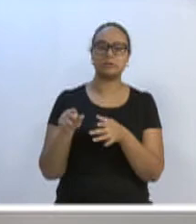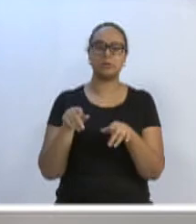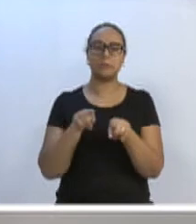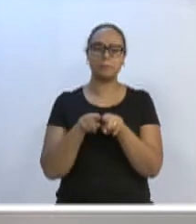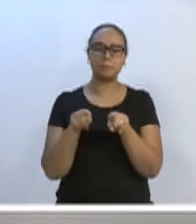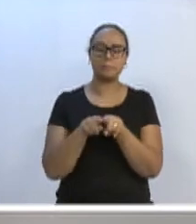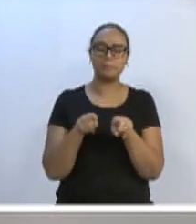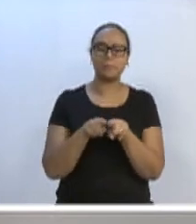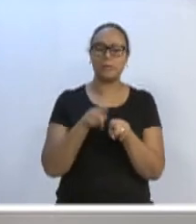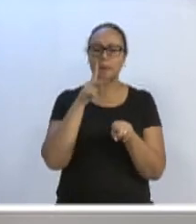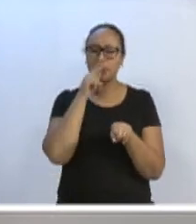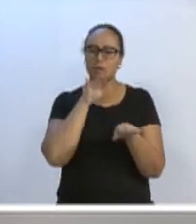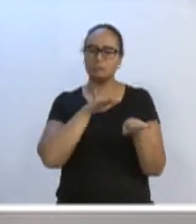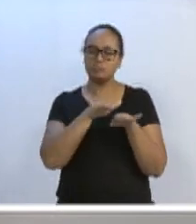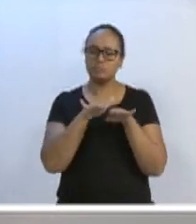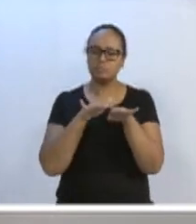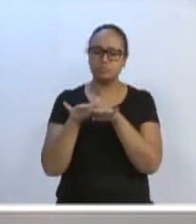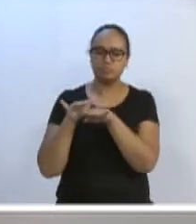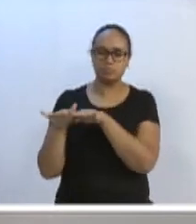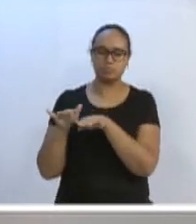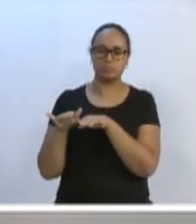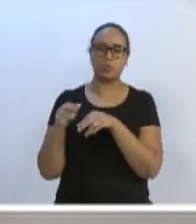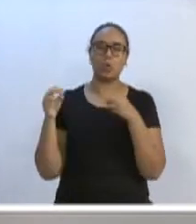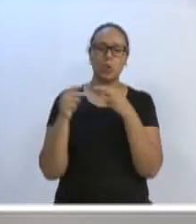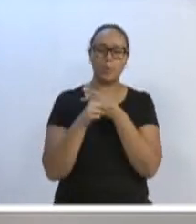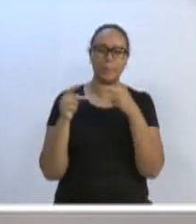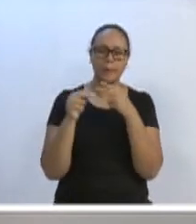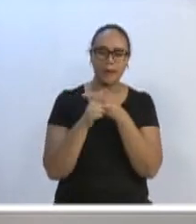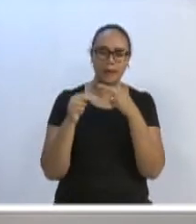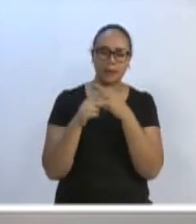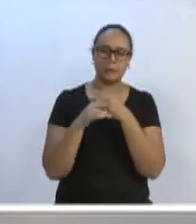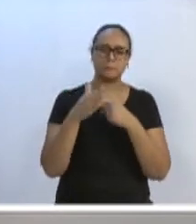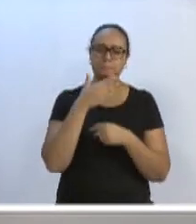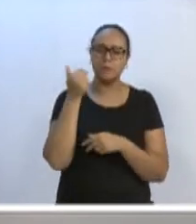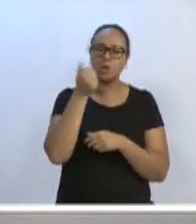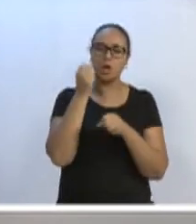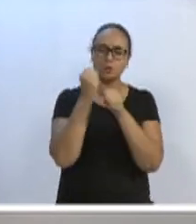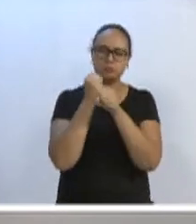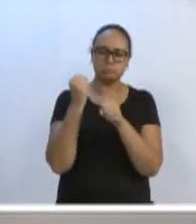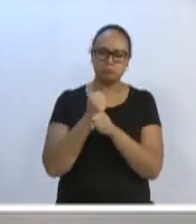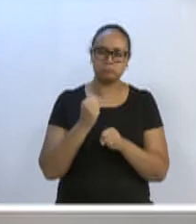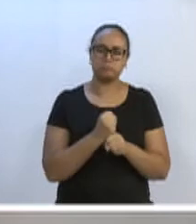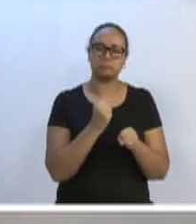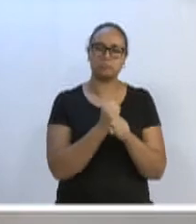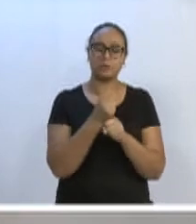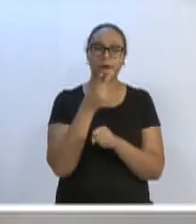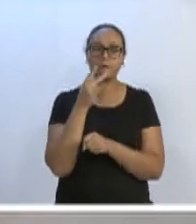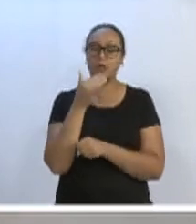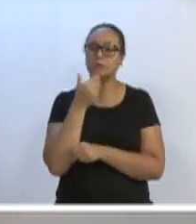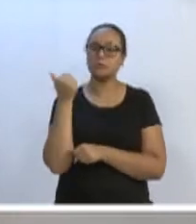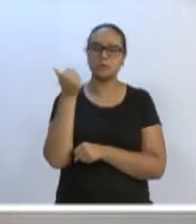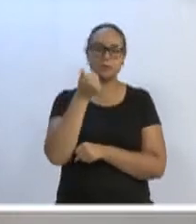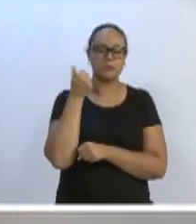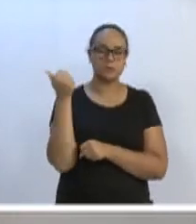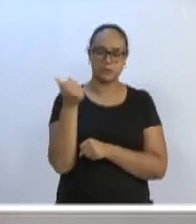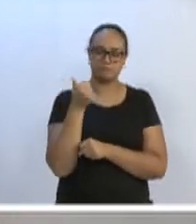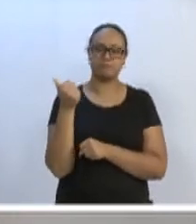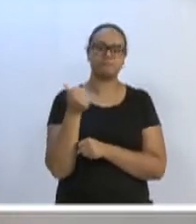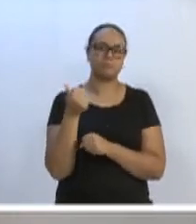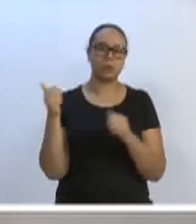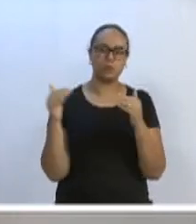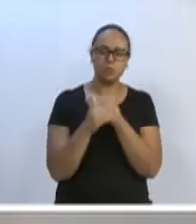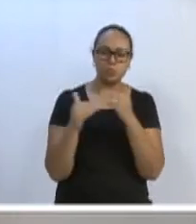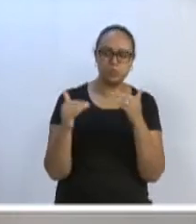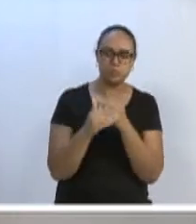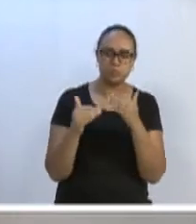lá do Garcia, realmente, obras já há bastante tempo aguardadas que vão dar uma mobilidade muito importante para toda